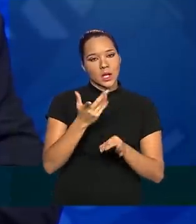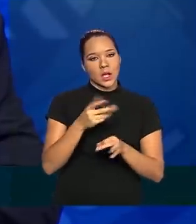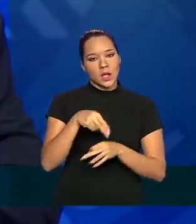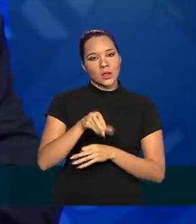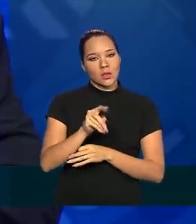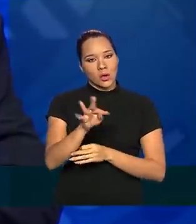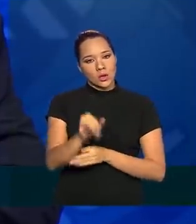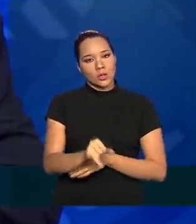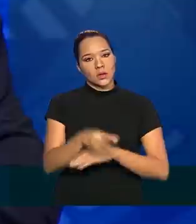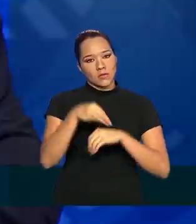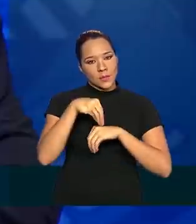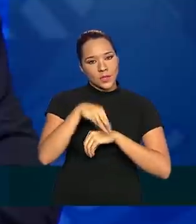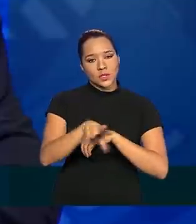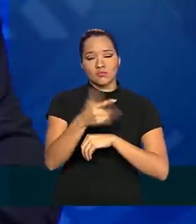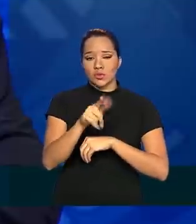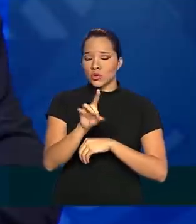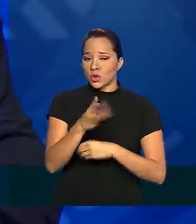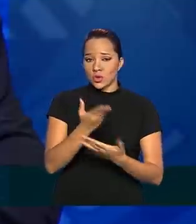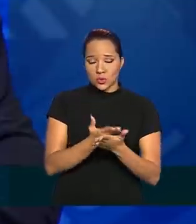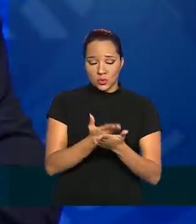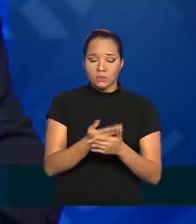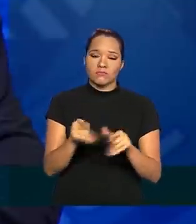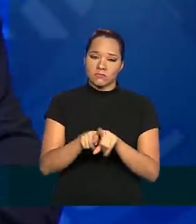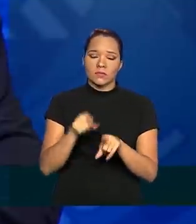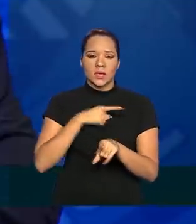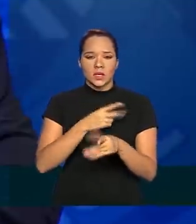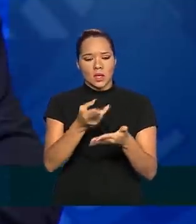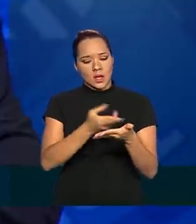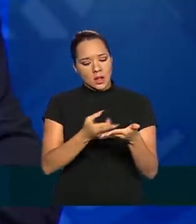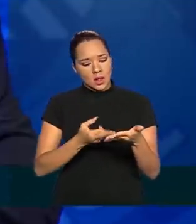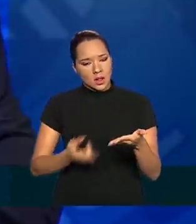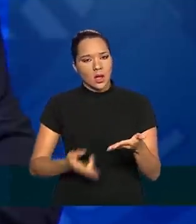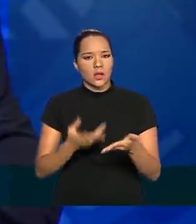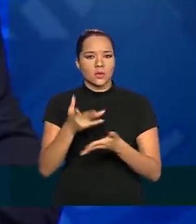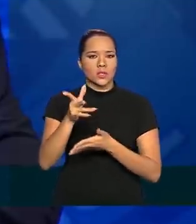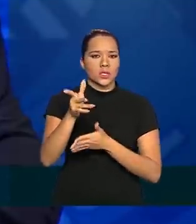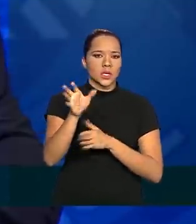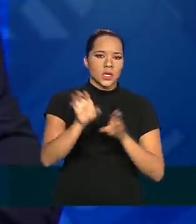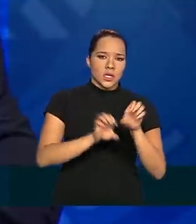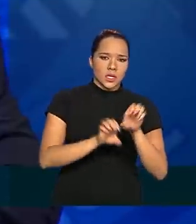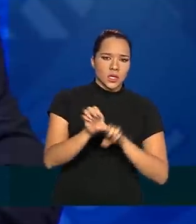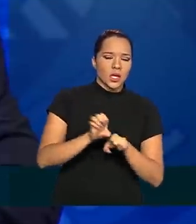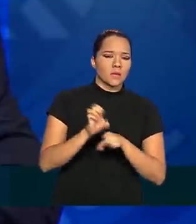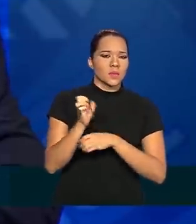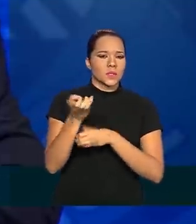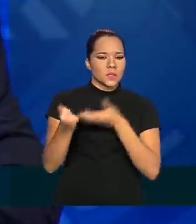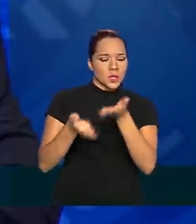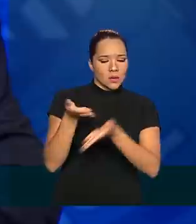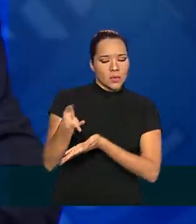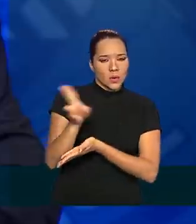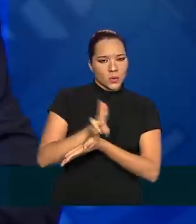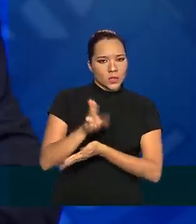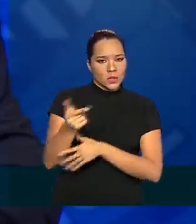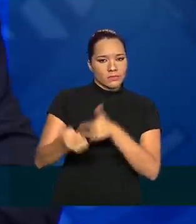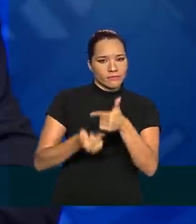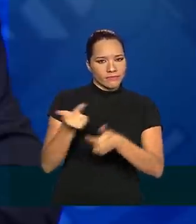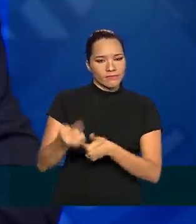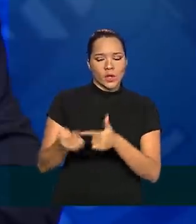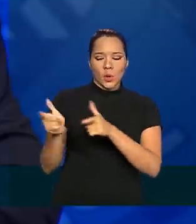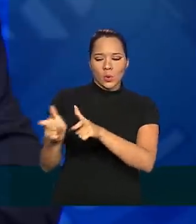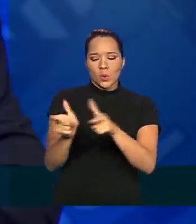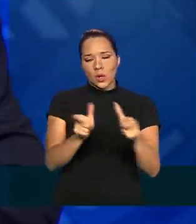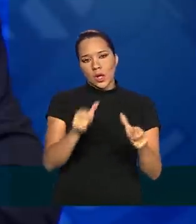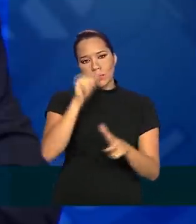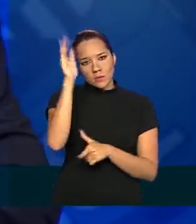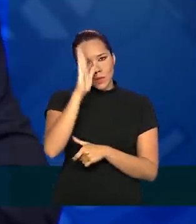não há somente estudos, há também relatos de esquemas terapêuticos usados em serviços em vários lugares